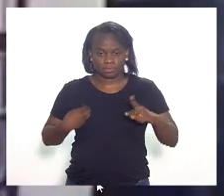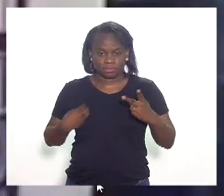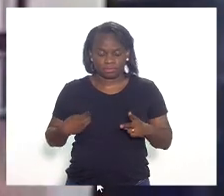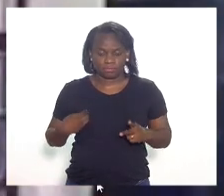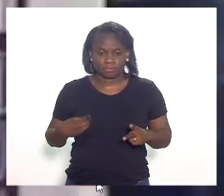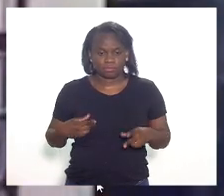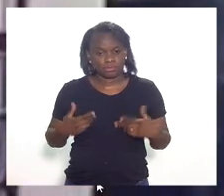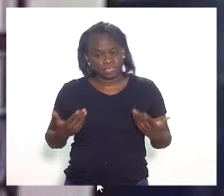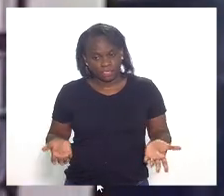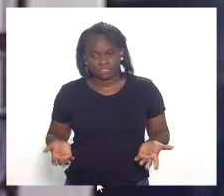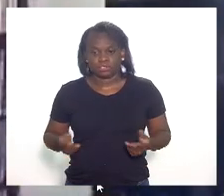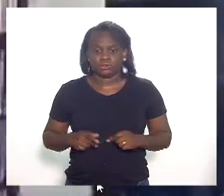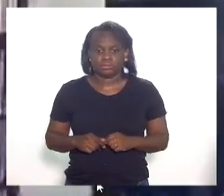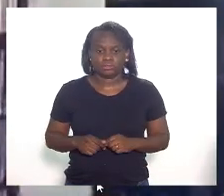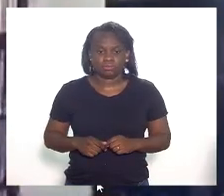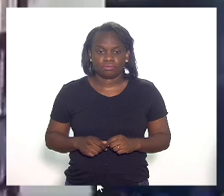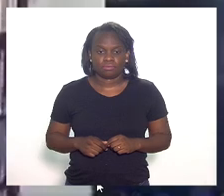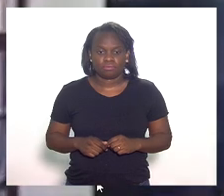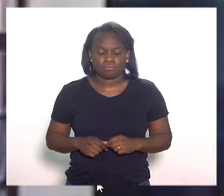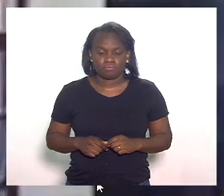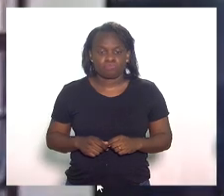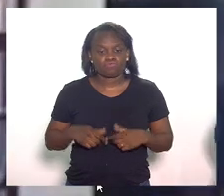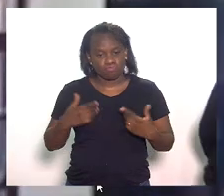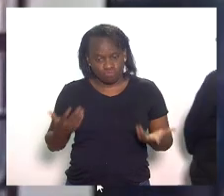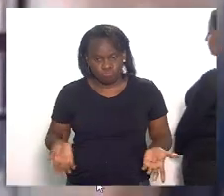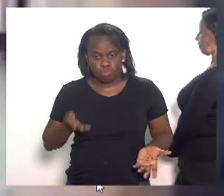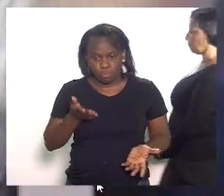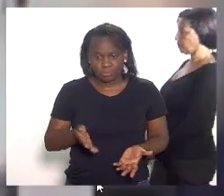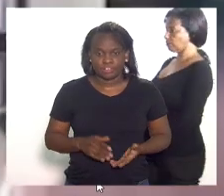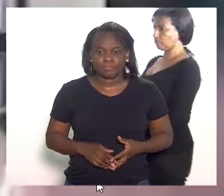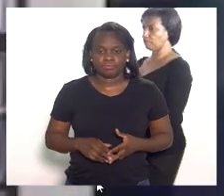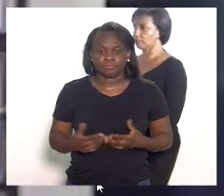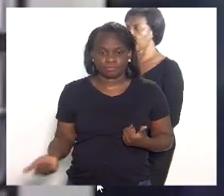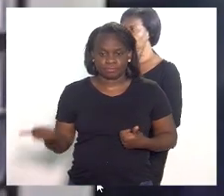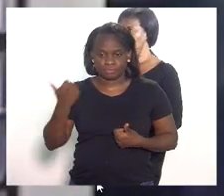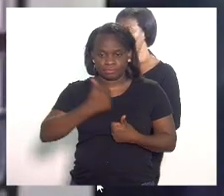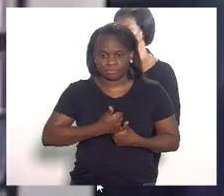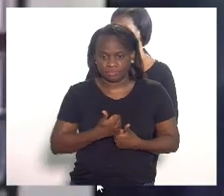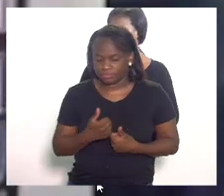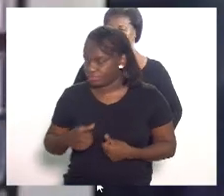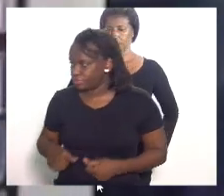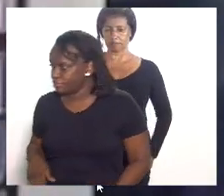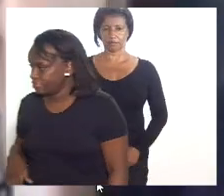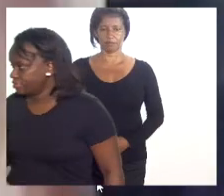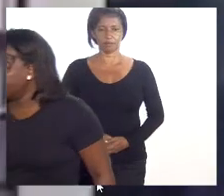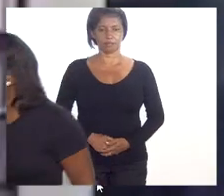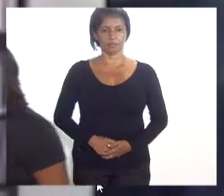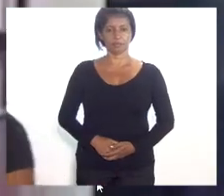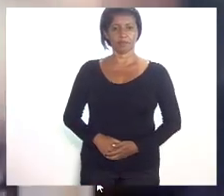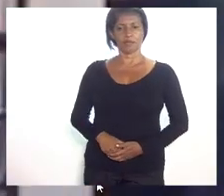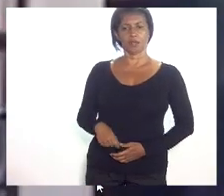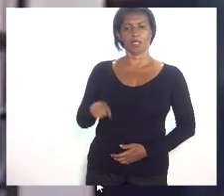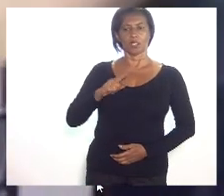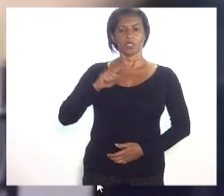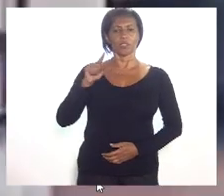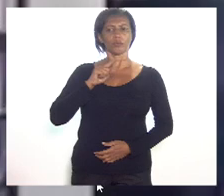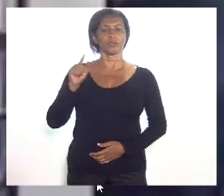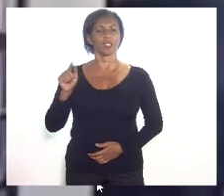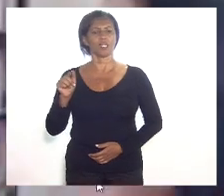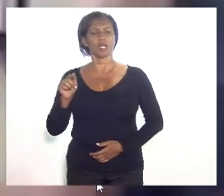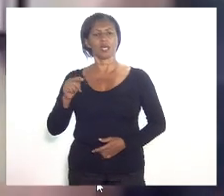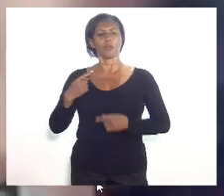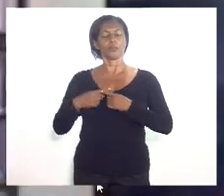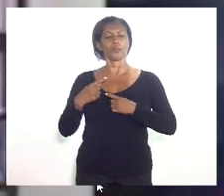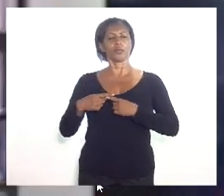É isso daí, é isso daí e isso não está sendo feito, não está sendo feito porque o presidente da